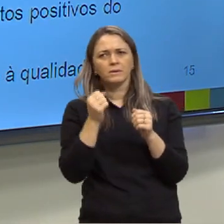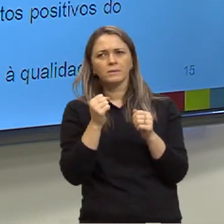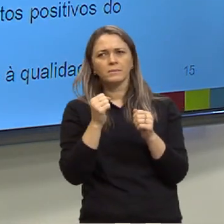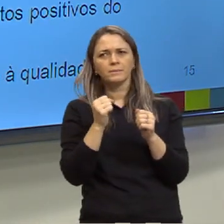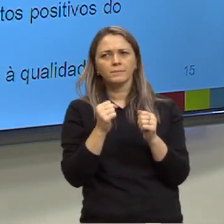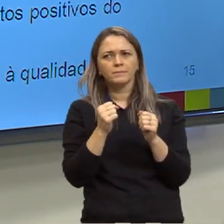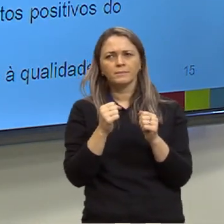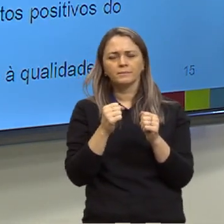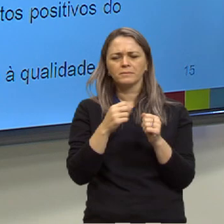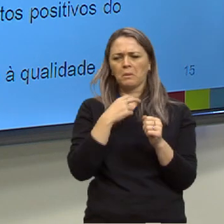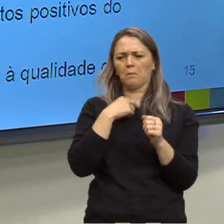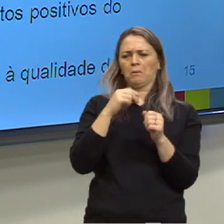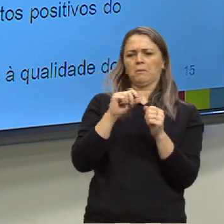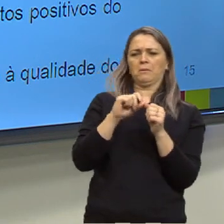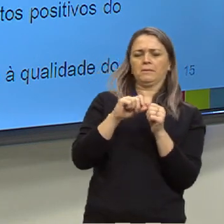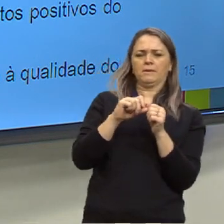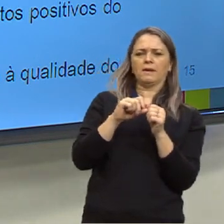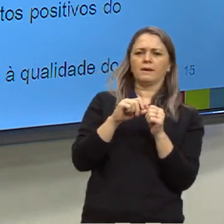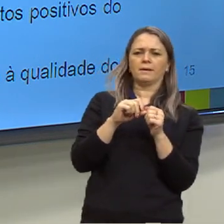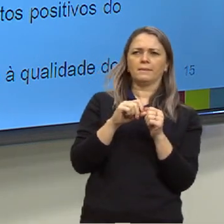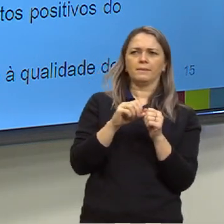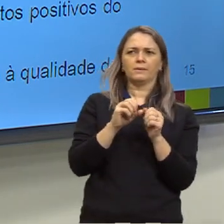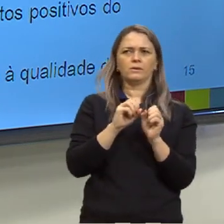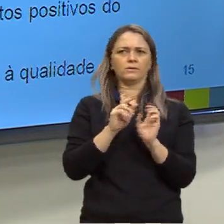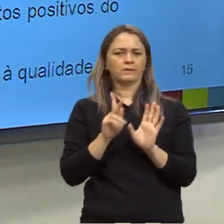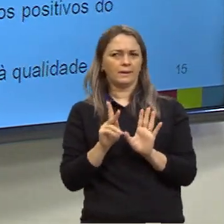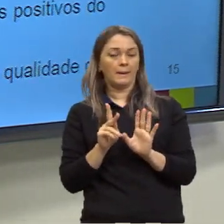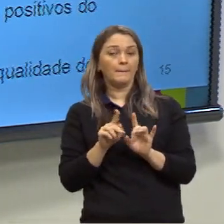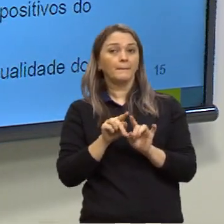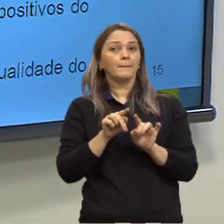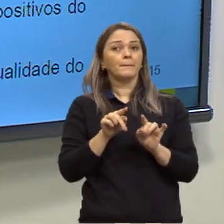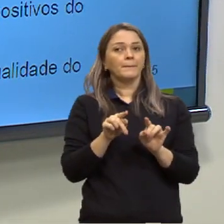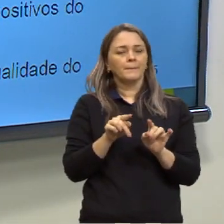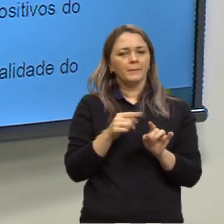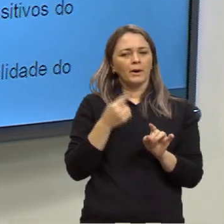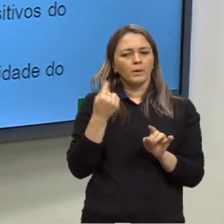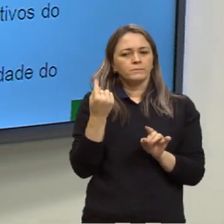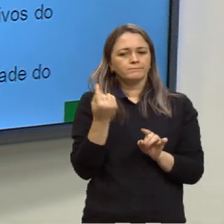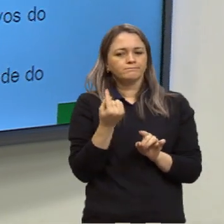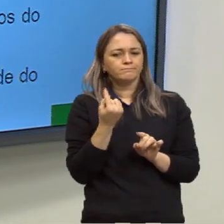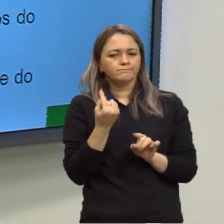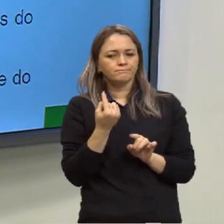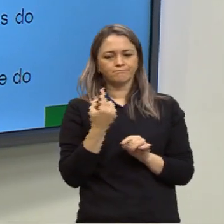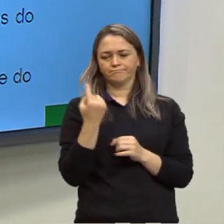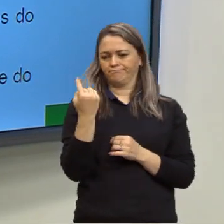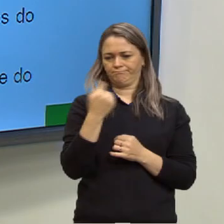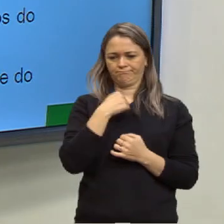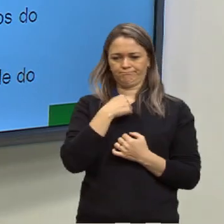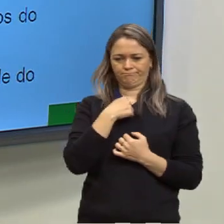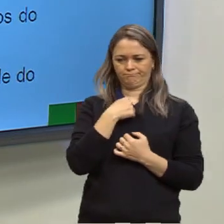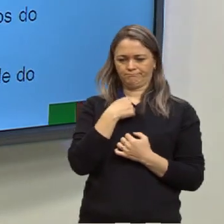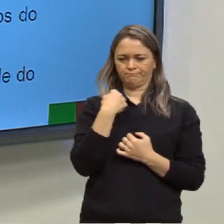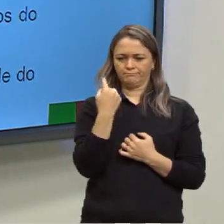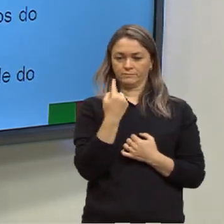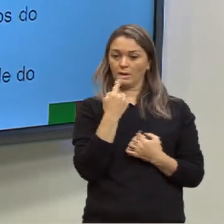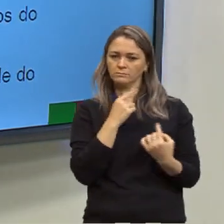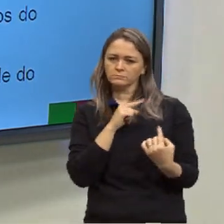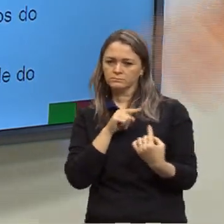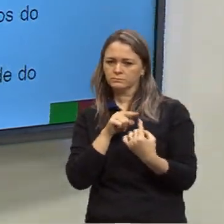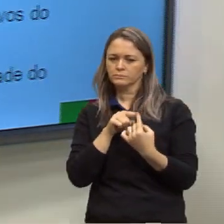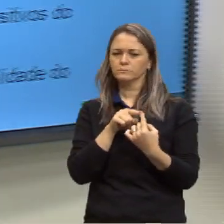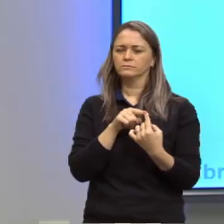nossa, não posso fazer isso, tá? Então, mesmo essa comunicação, quando ela é um monólogo, ela tem um objetivo.